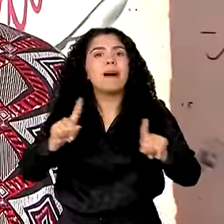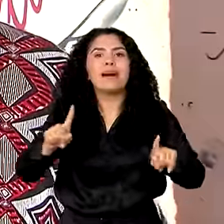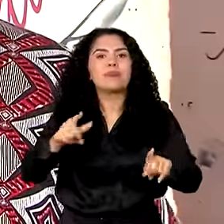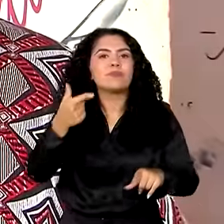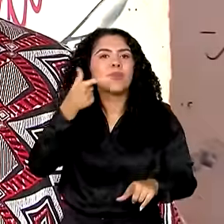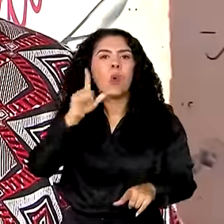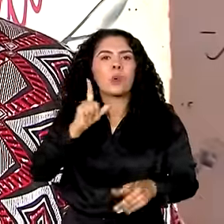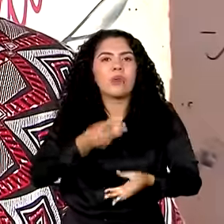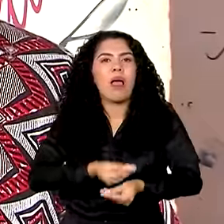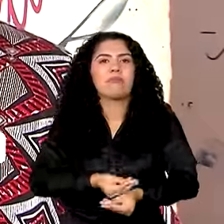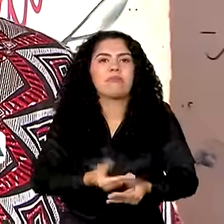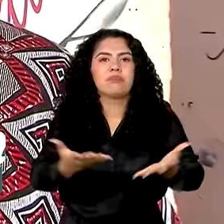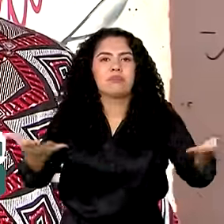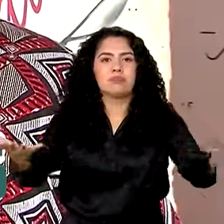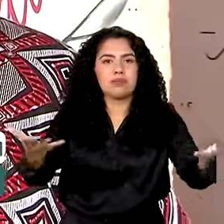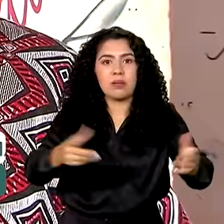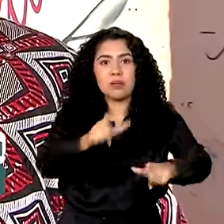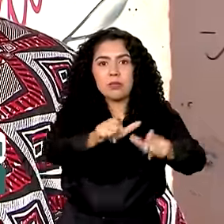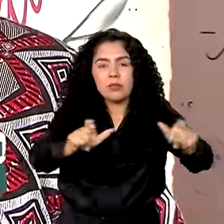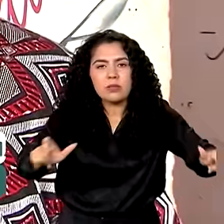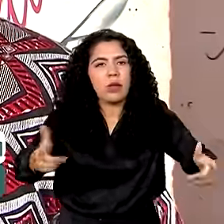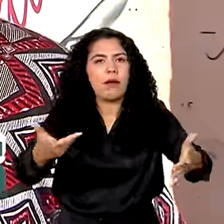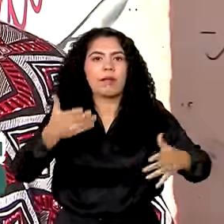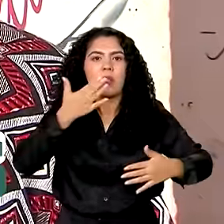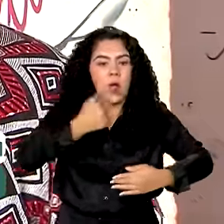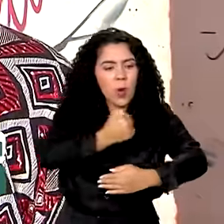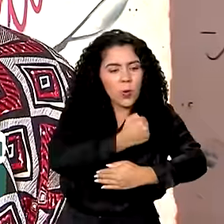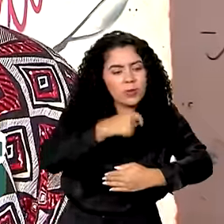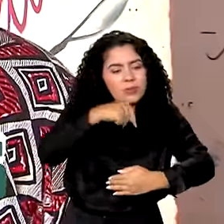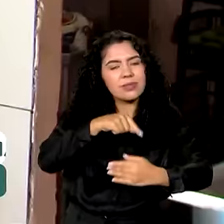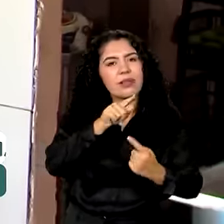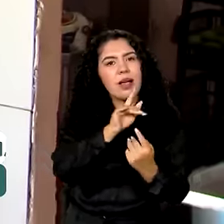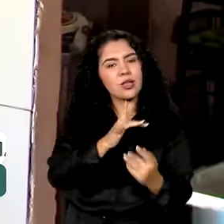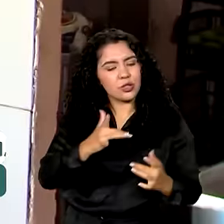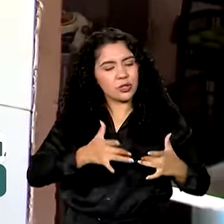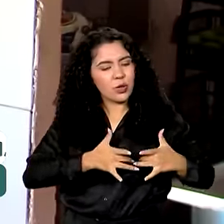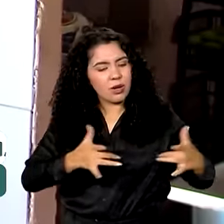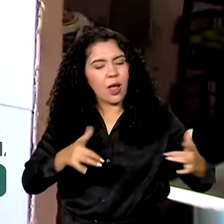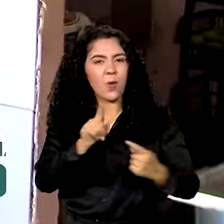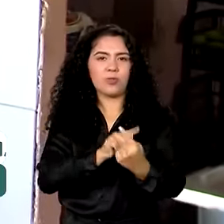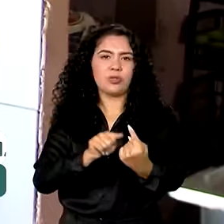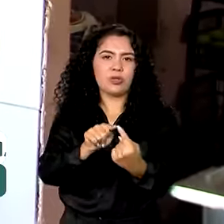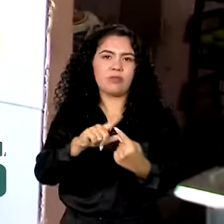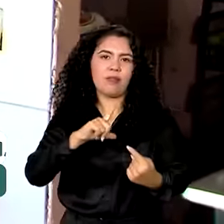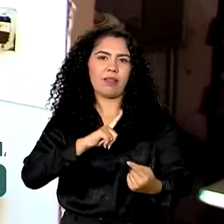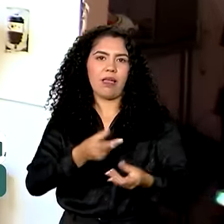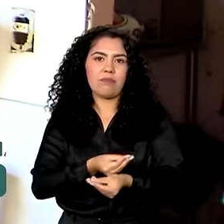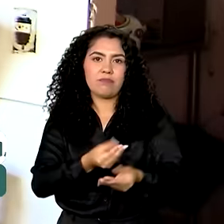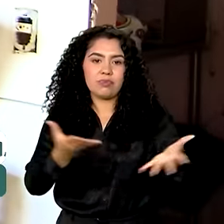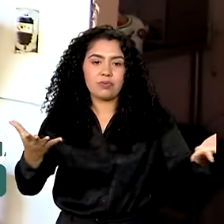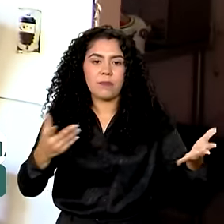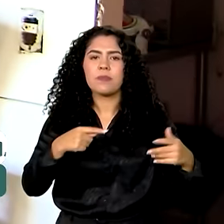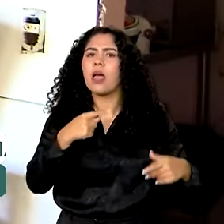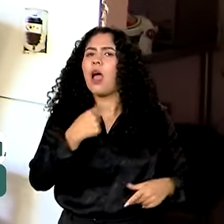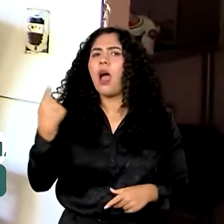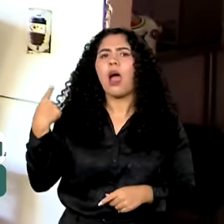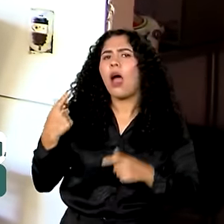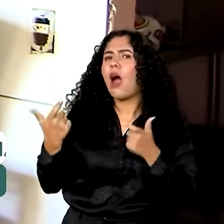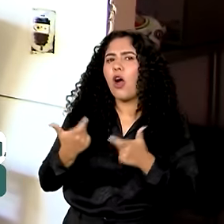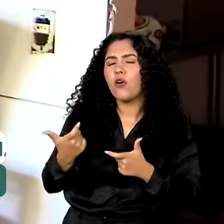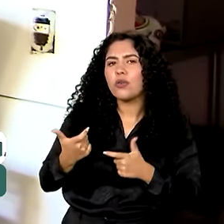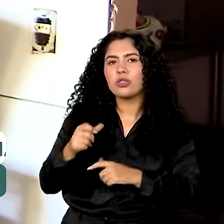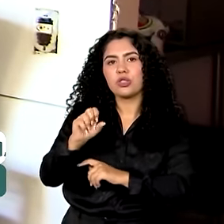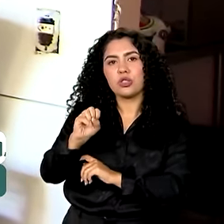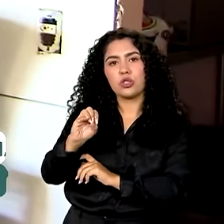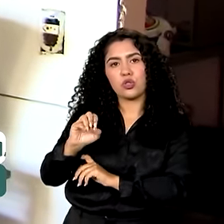na cozinha dos trabalhadores, então as cozinhas solidárias têm esse objetivo. Essa cozinha solidária fica em Sol Nascente, uma